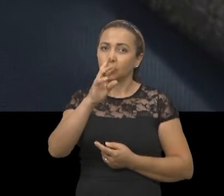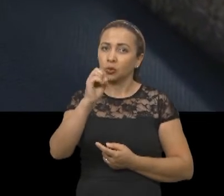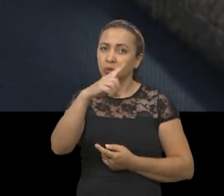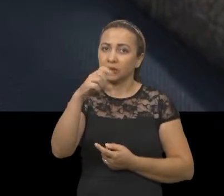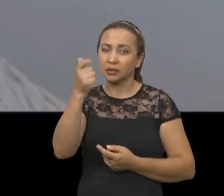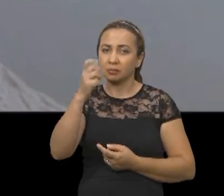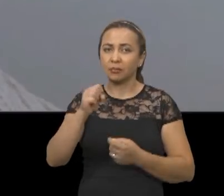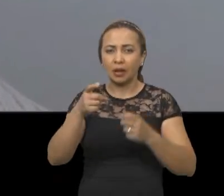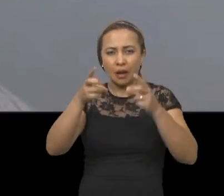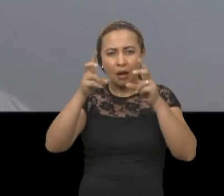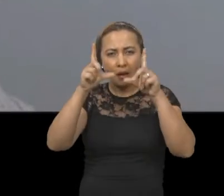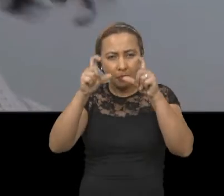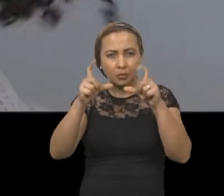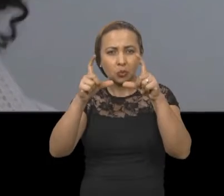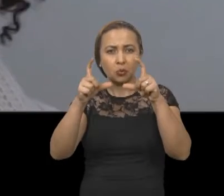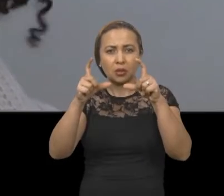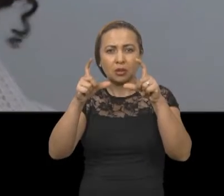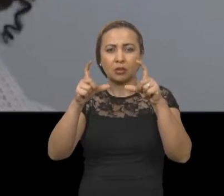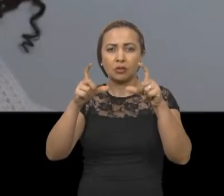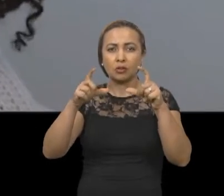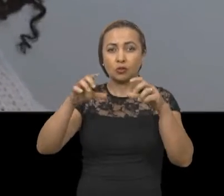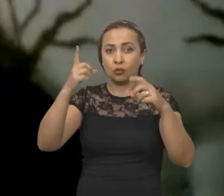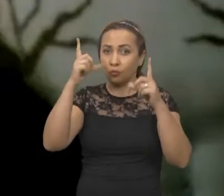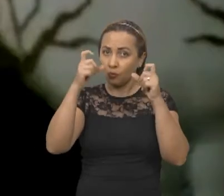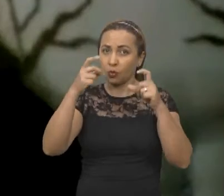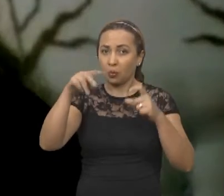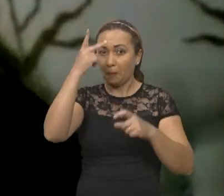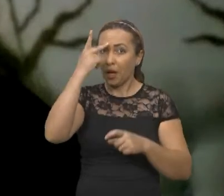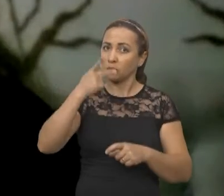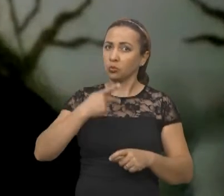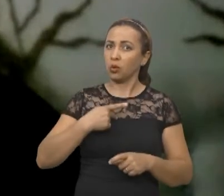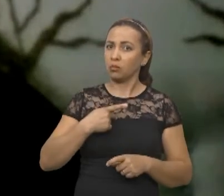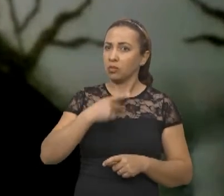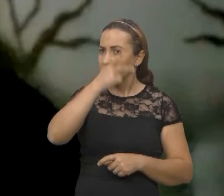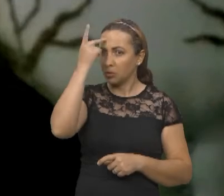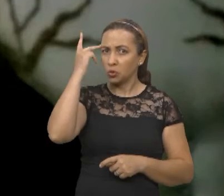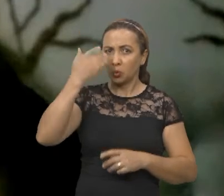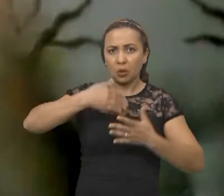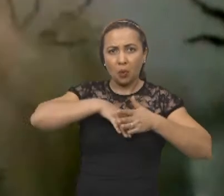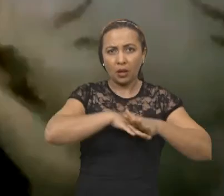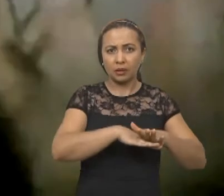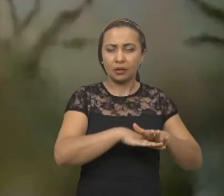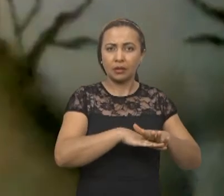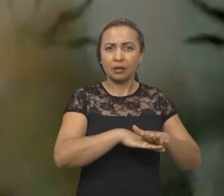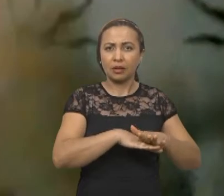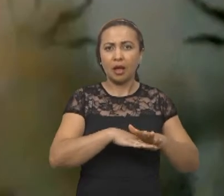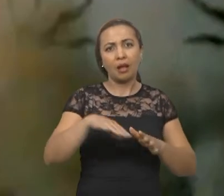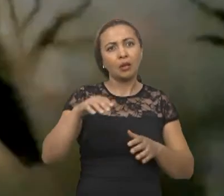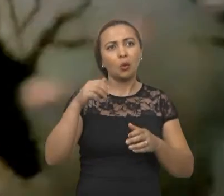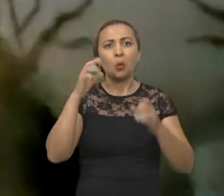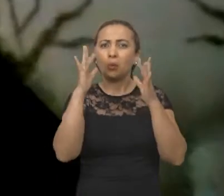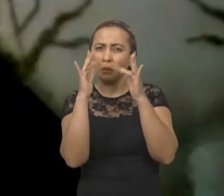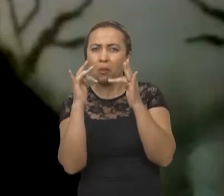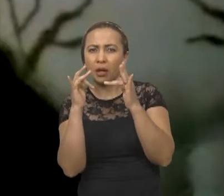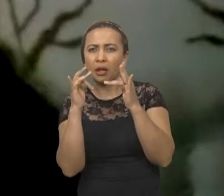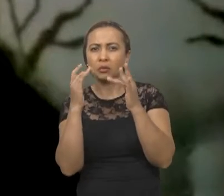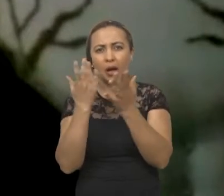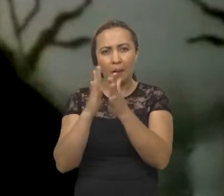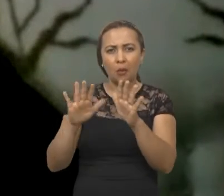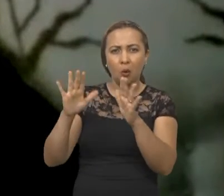é essa captura, né? De imagens íntimas que você tem e a pessoa, o ex-namorado, principalmente,